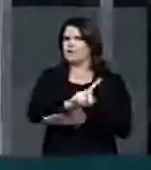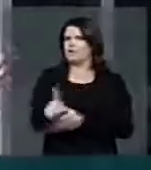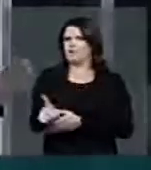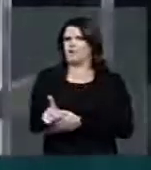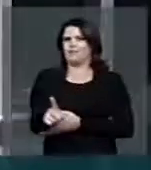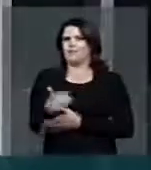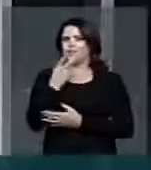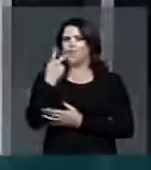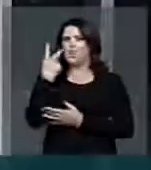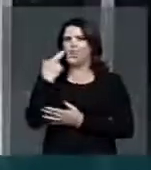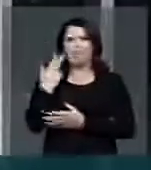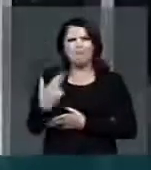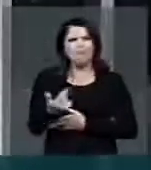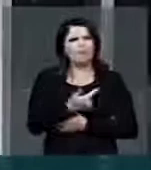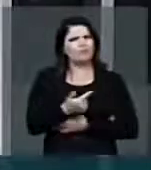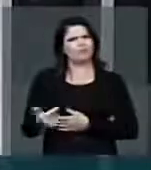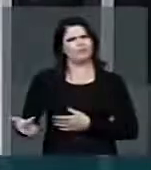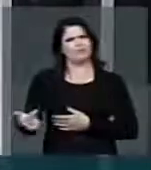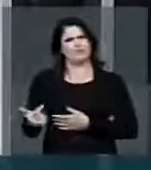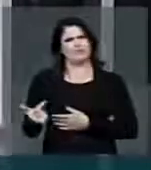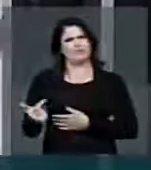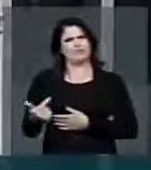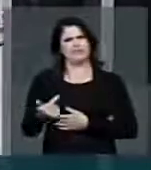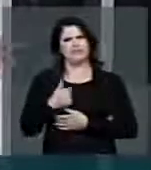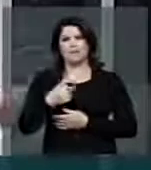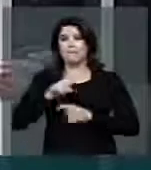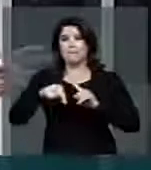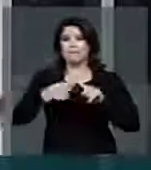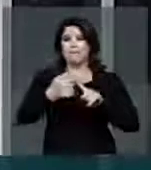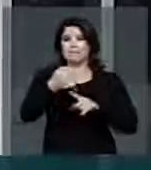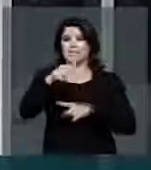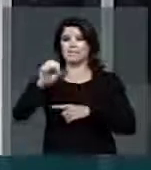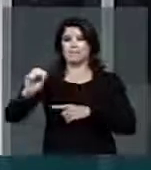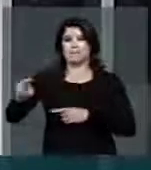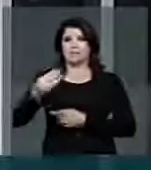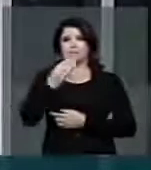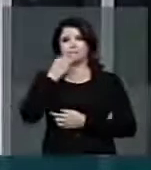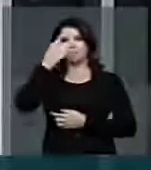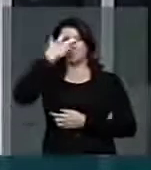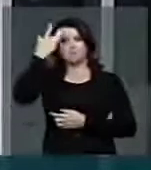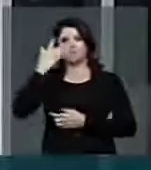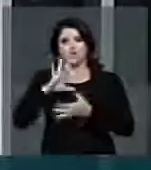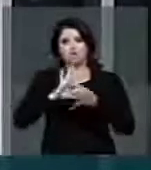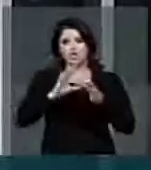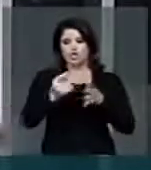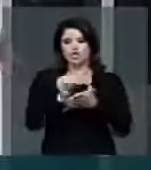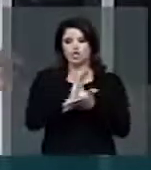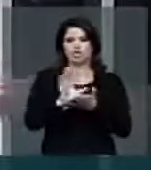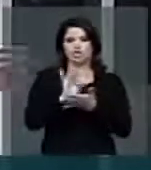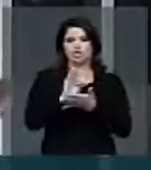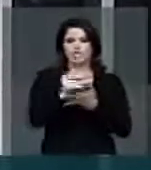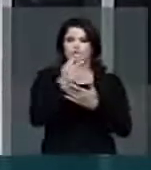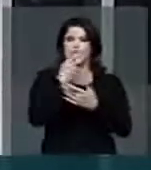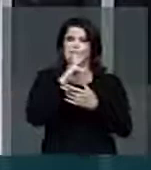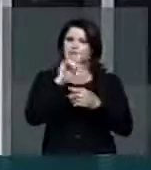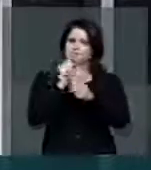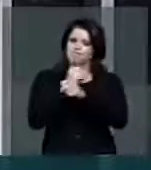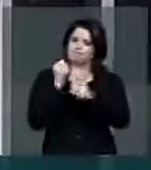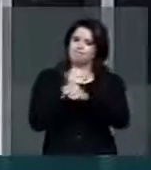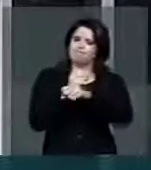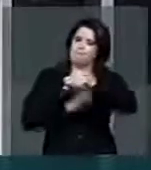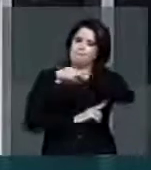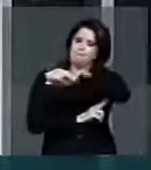Não é natural e razoável que mais de 70 milhões disponibilizados para a recuperação das